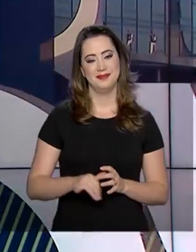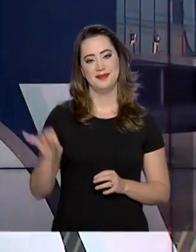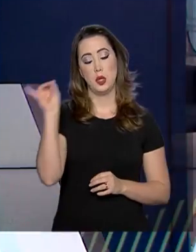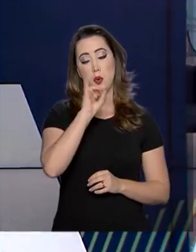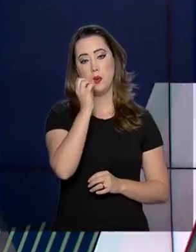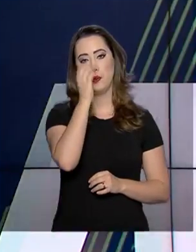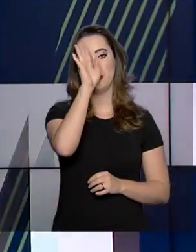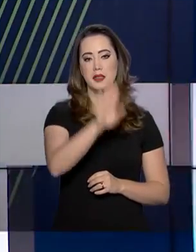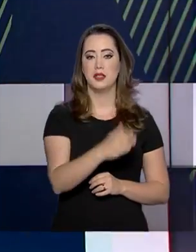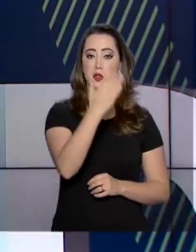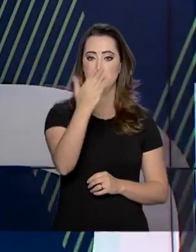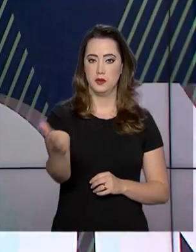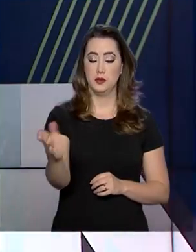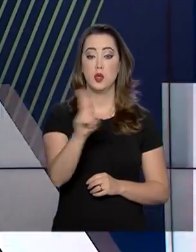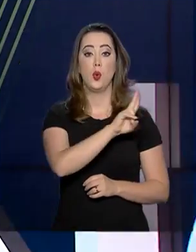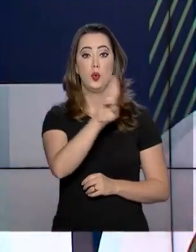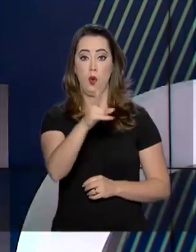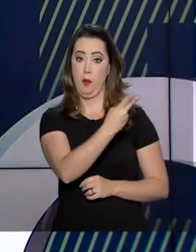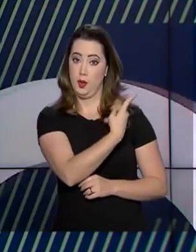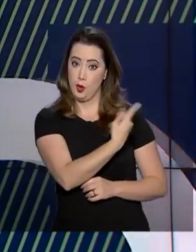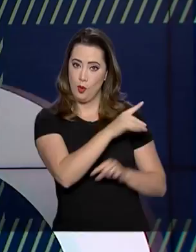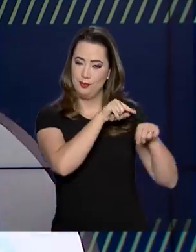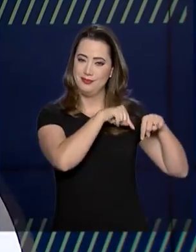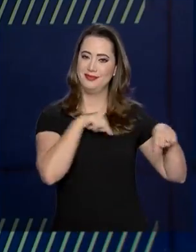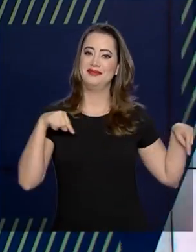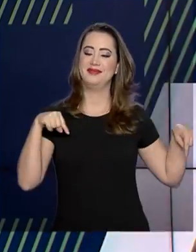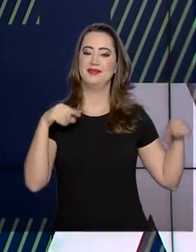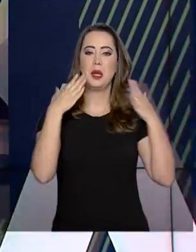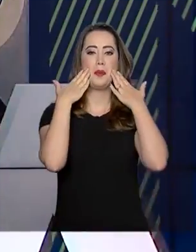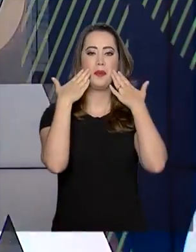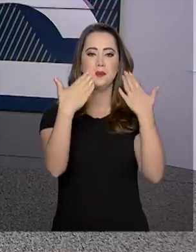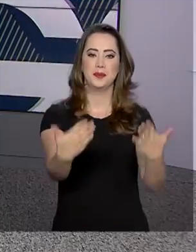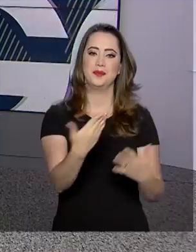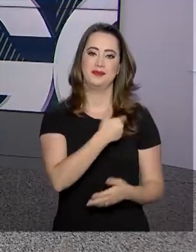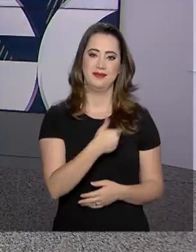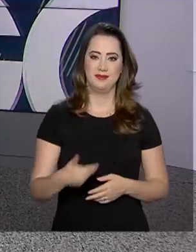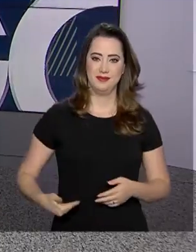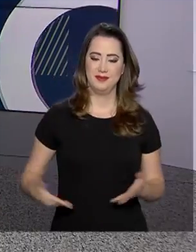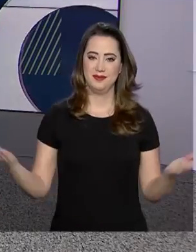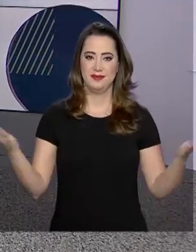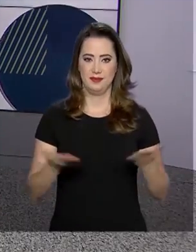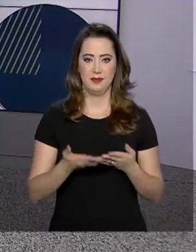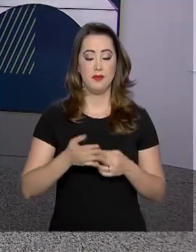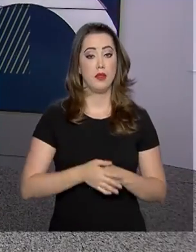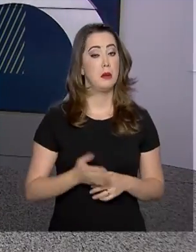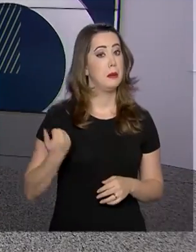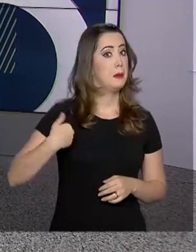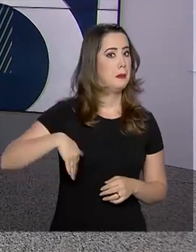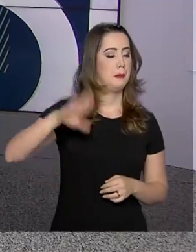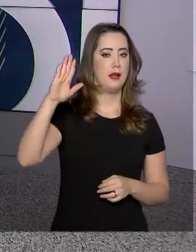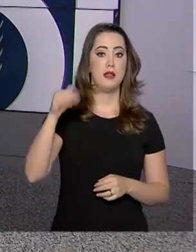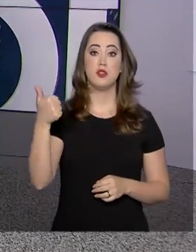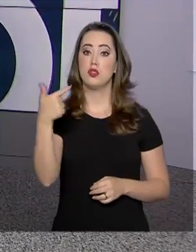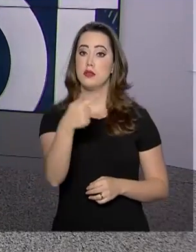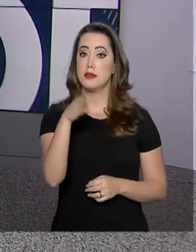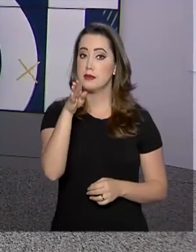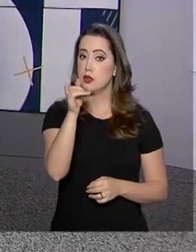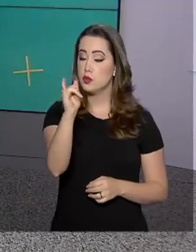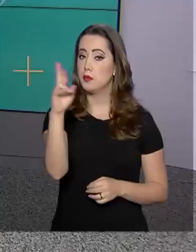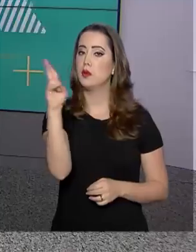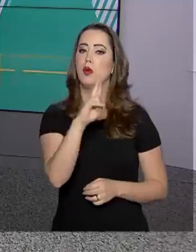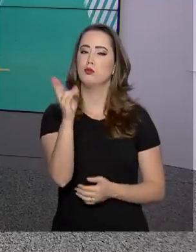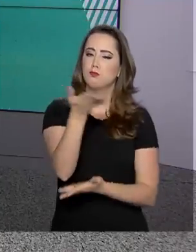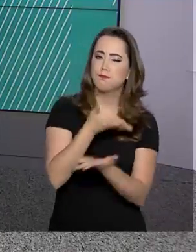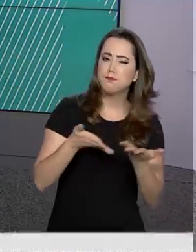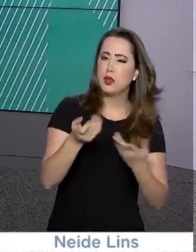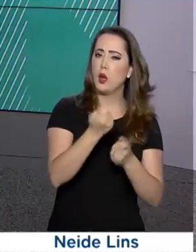Olá, boa tarde para você. Eu sou o Roberto Camargo e está no ar o governo agora. Mais de 17 bilhões de reais movimentaram